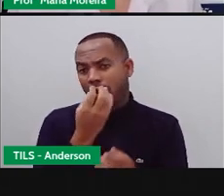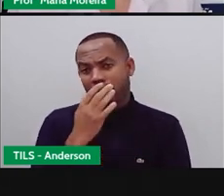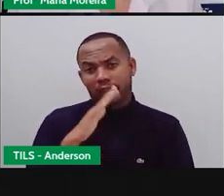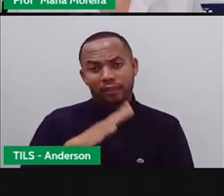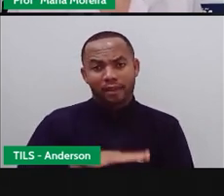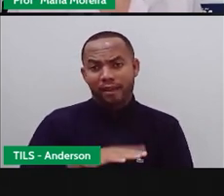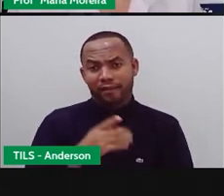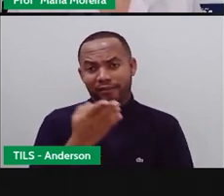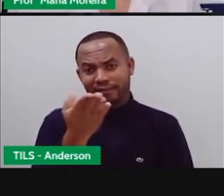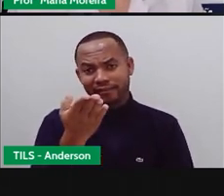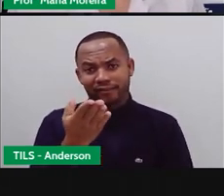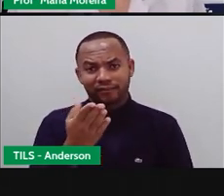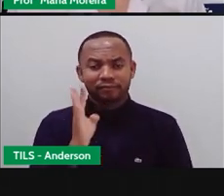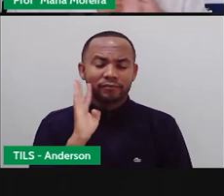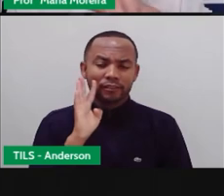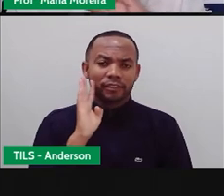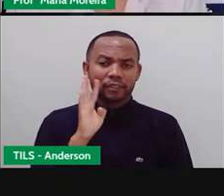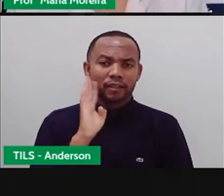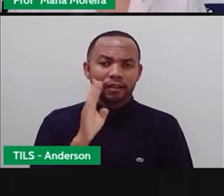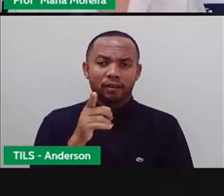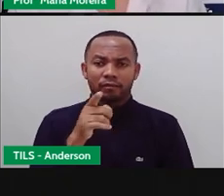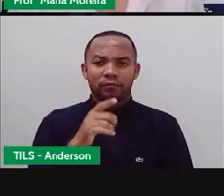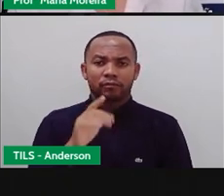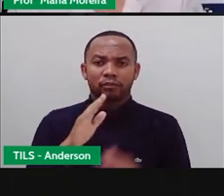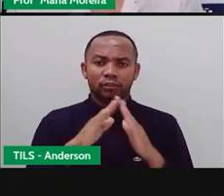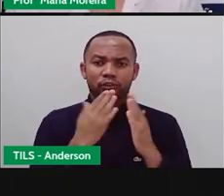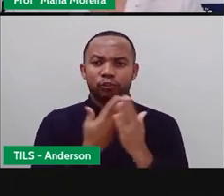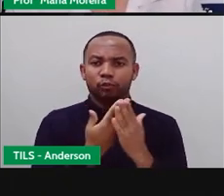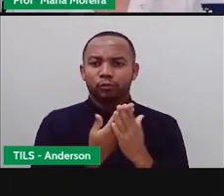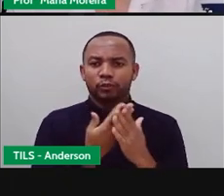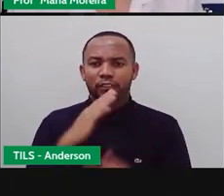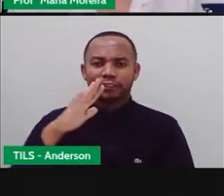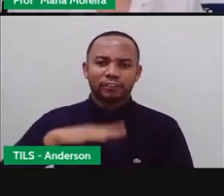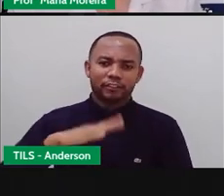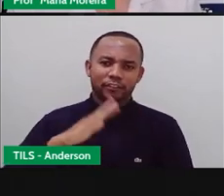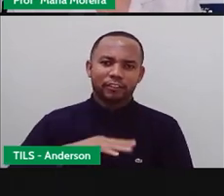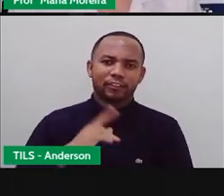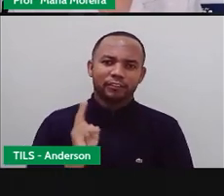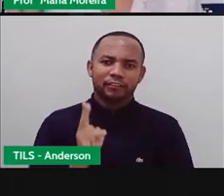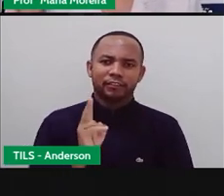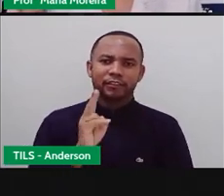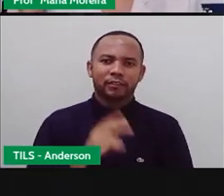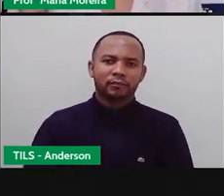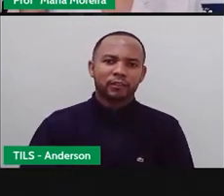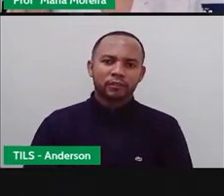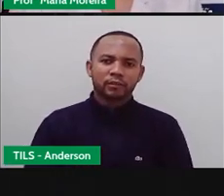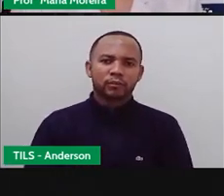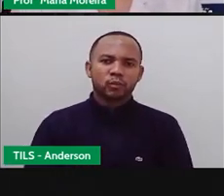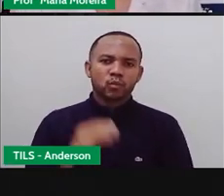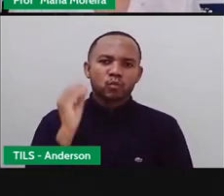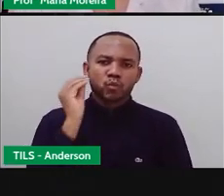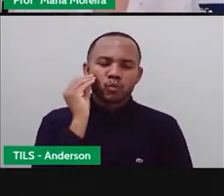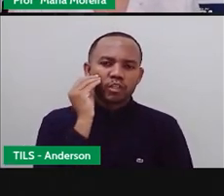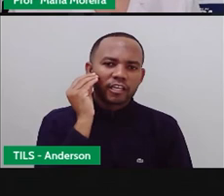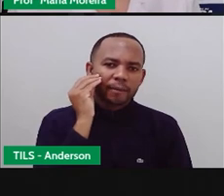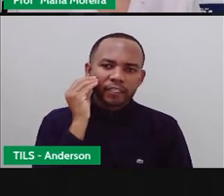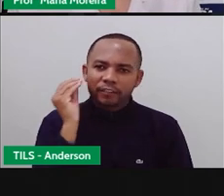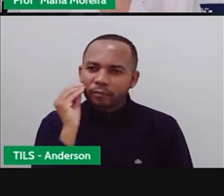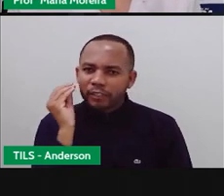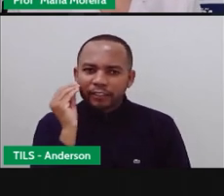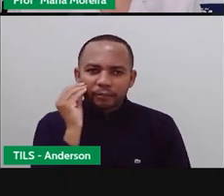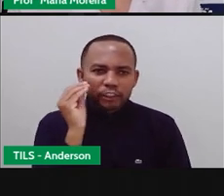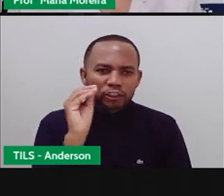Edneia Reis. Boa tarde, geralmente ela coloca esses emojis para a gente.